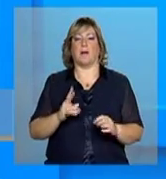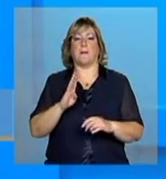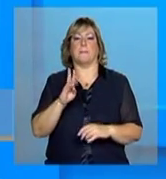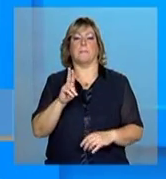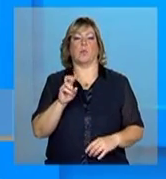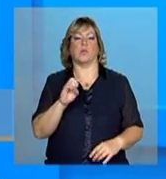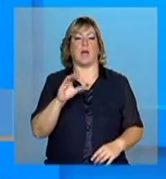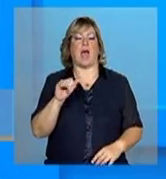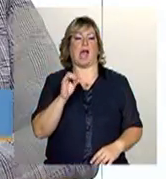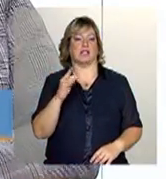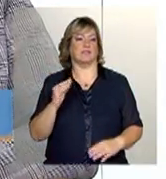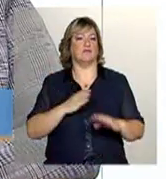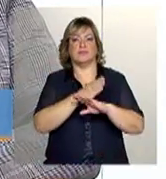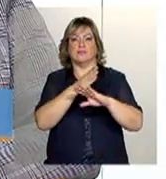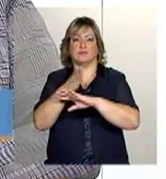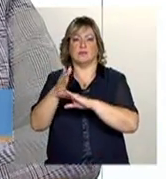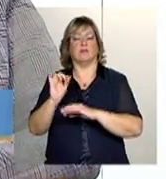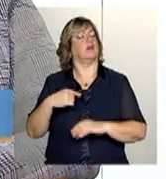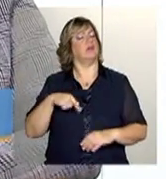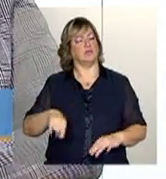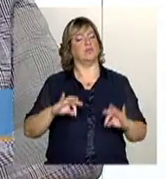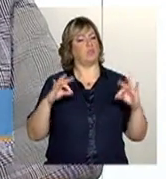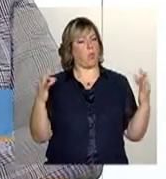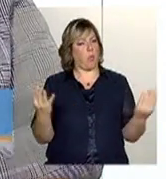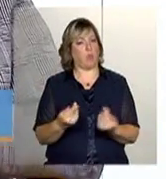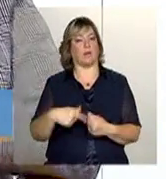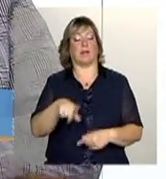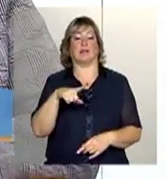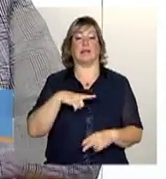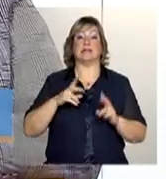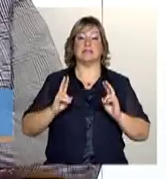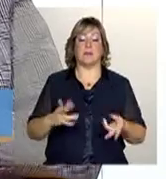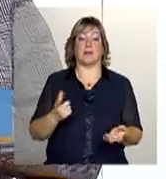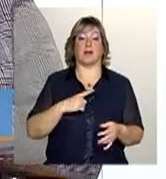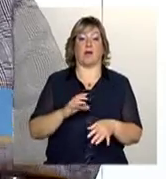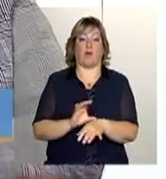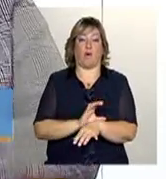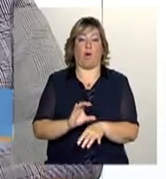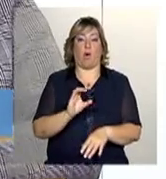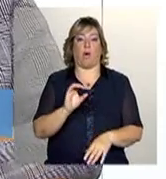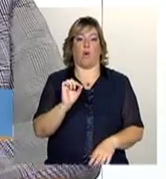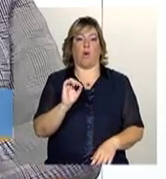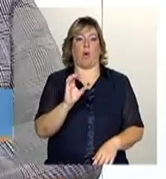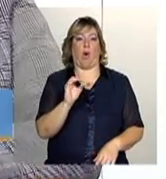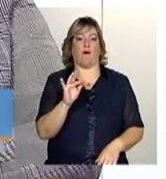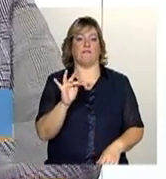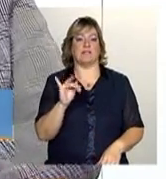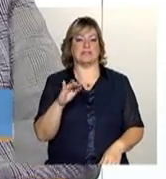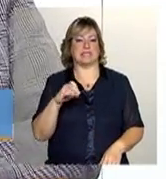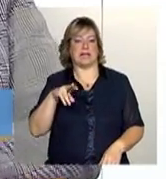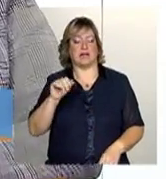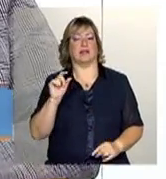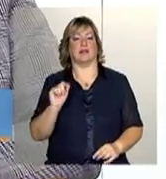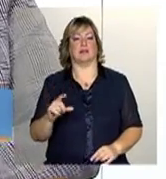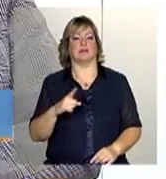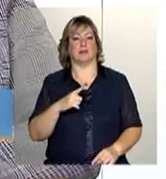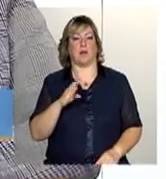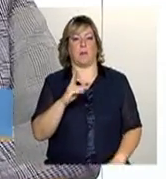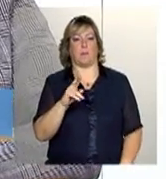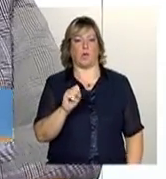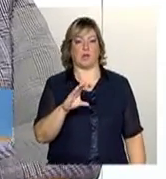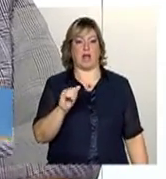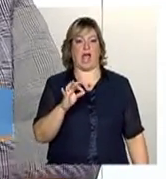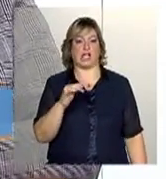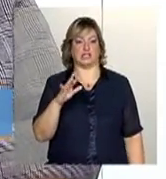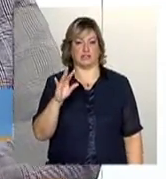Todos eles são, na verdade. Quando a gente trabalha nas oficinas de busca ativa, porque acontece, esses grupos sofrem de uma dupla invisibilidade, que a gente